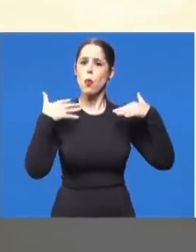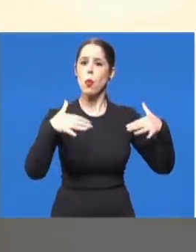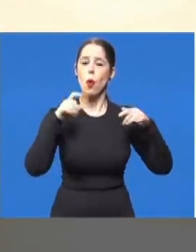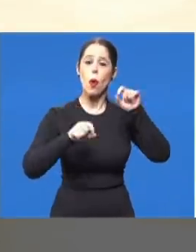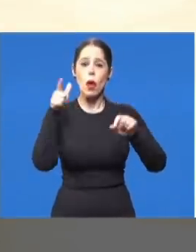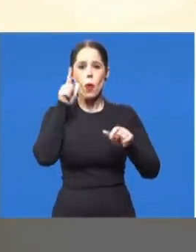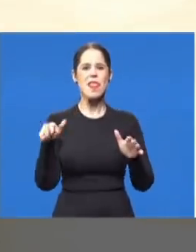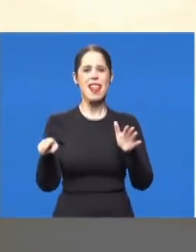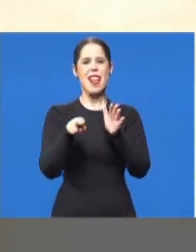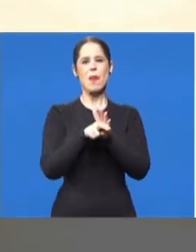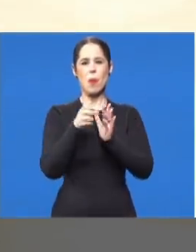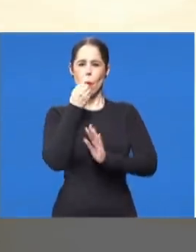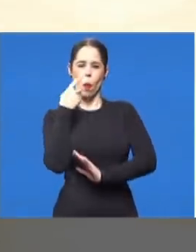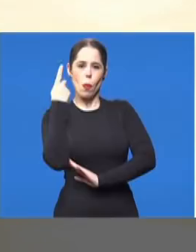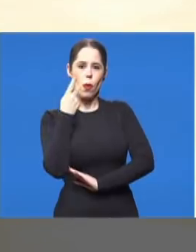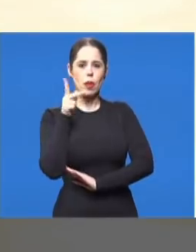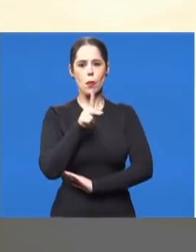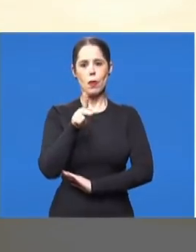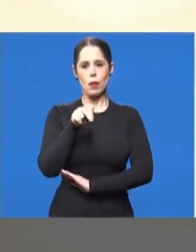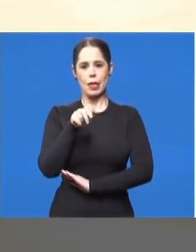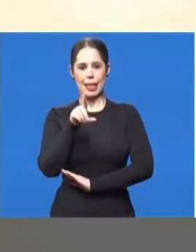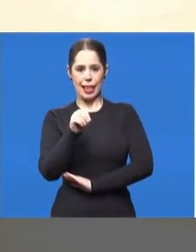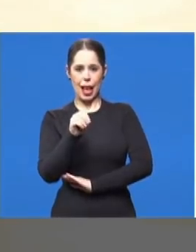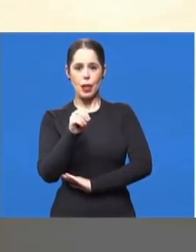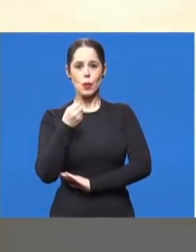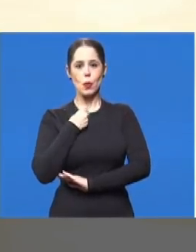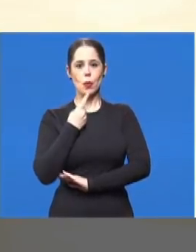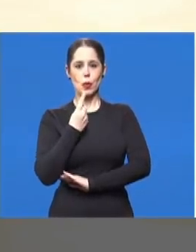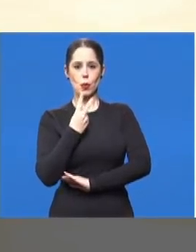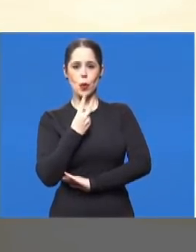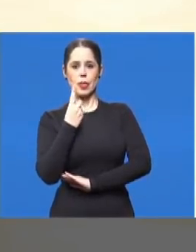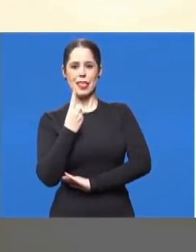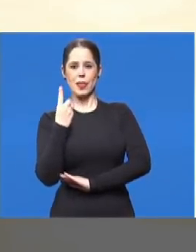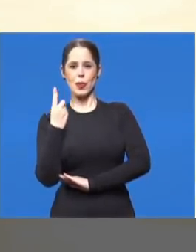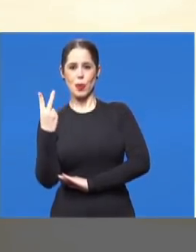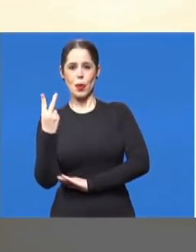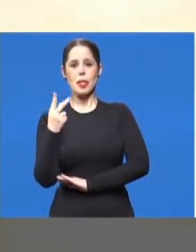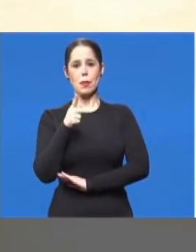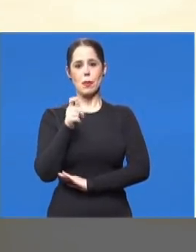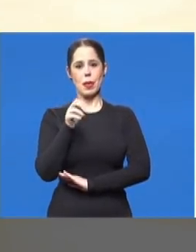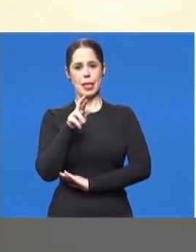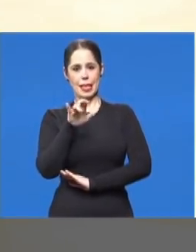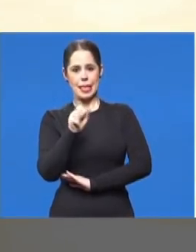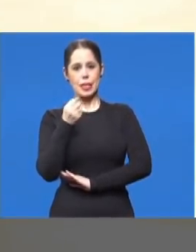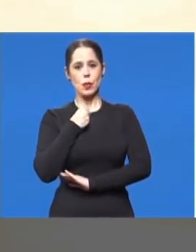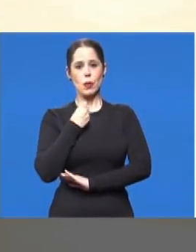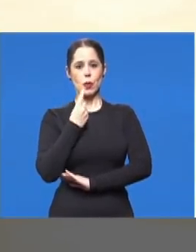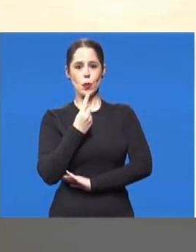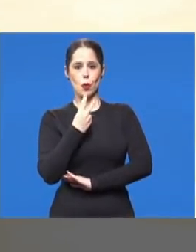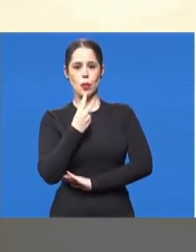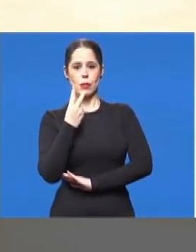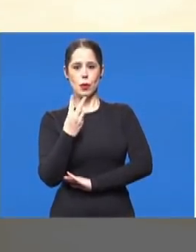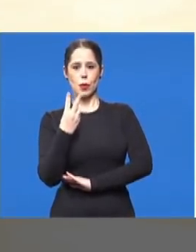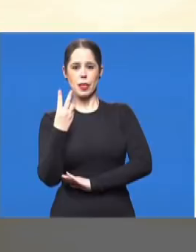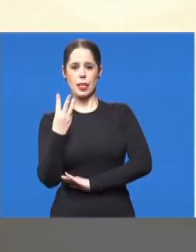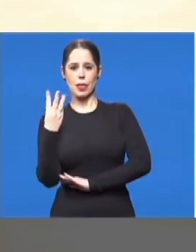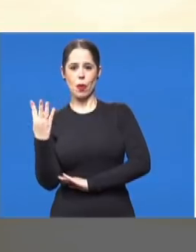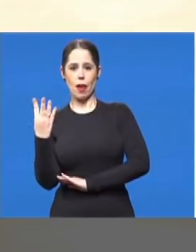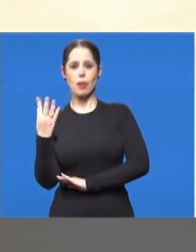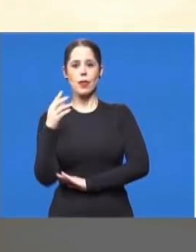são fundamentais para resgatarmos a boa política. Professor Nado 12 112. Patrícia Orsi 12